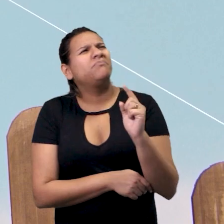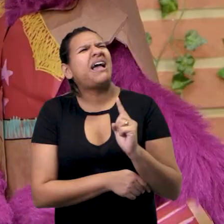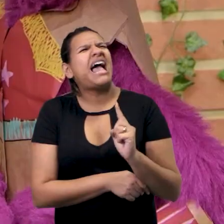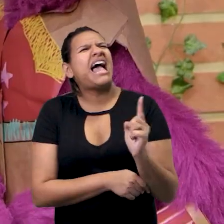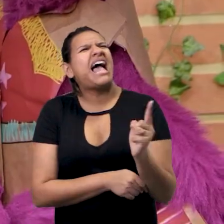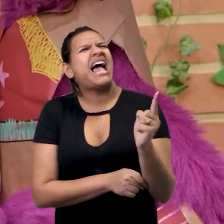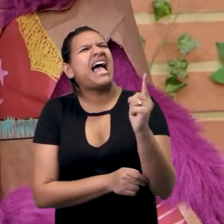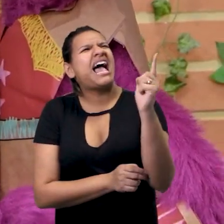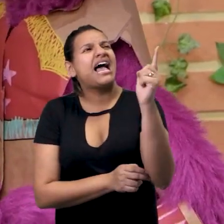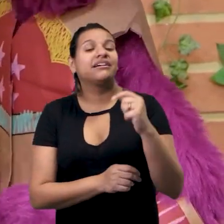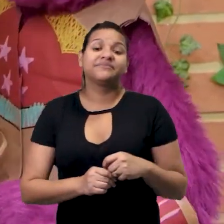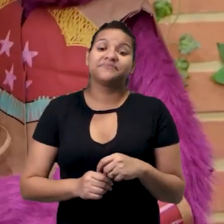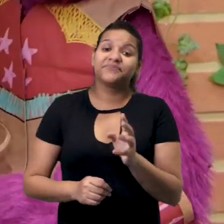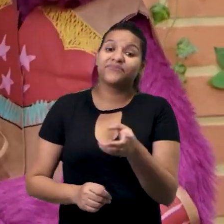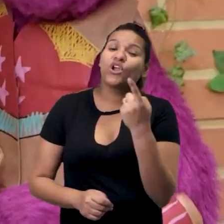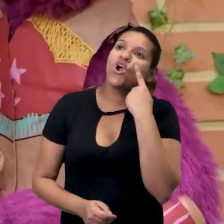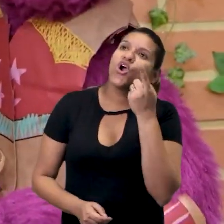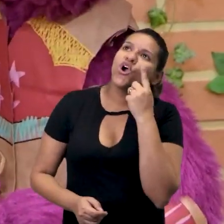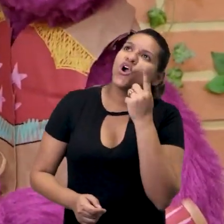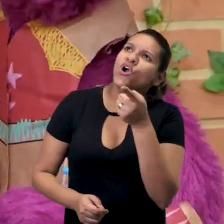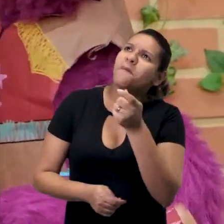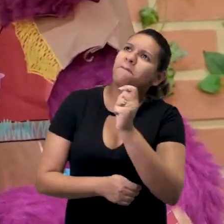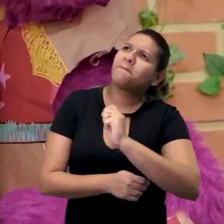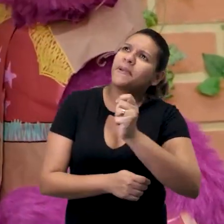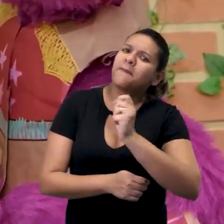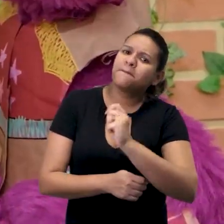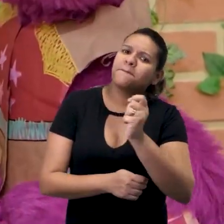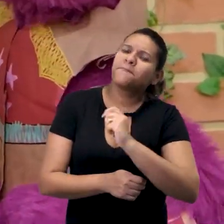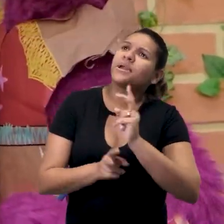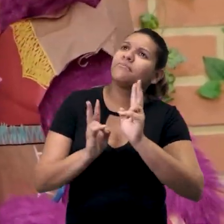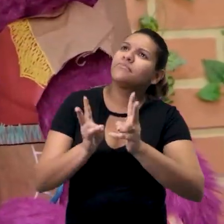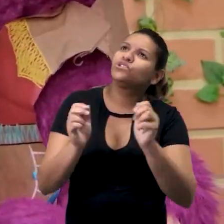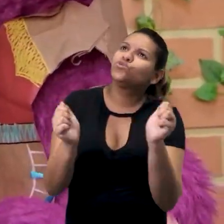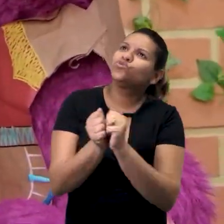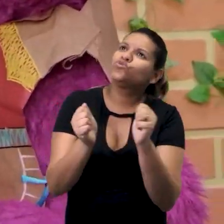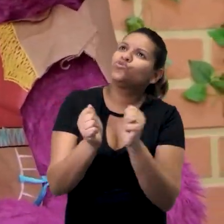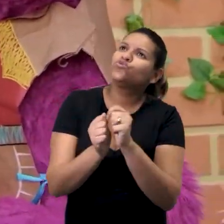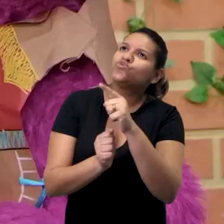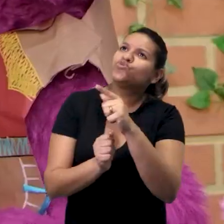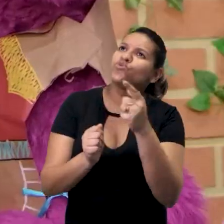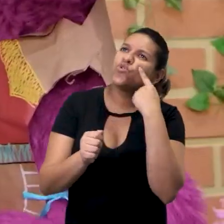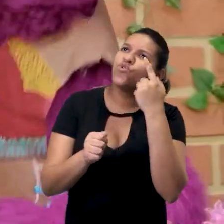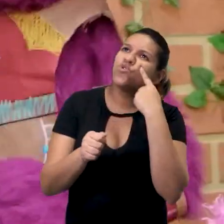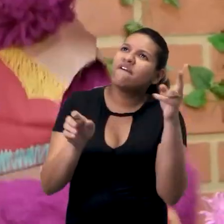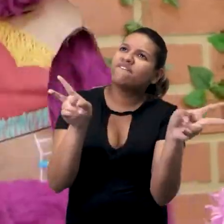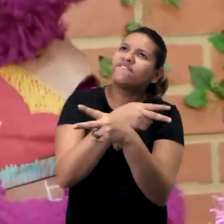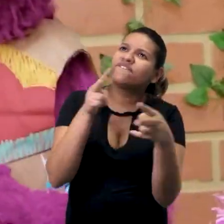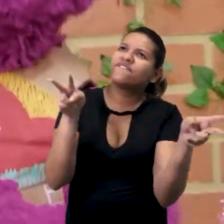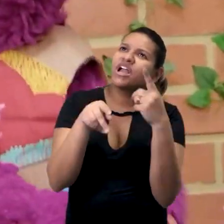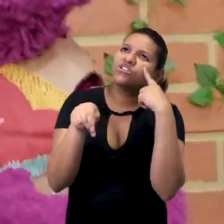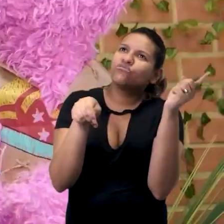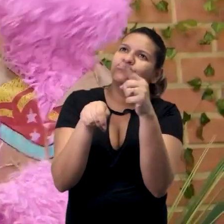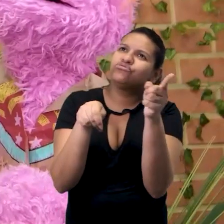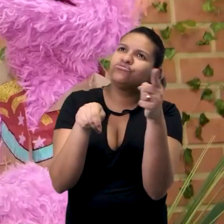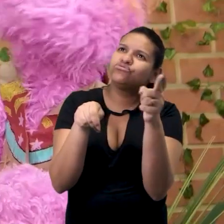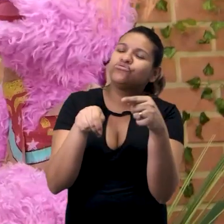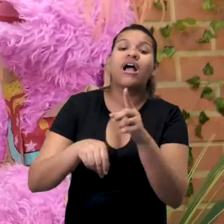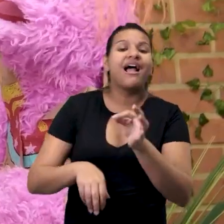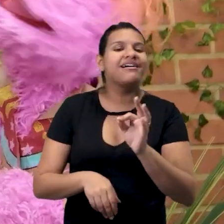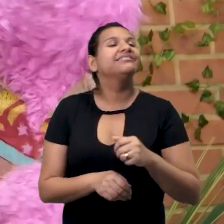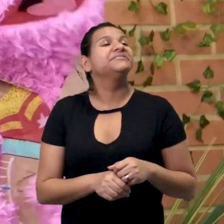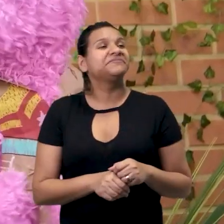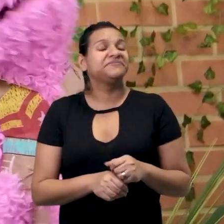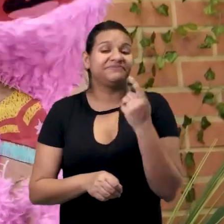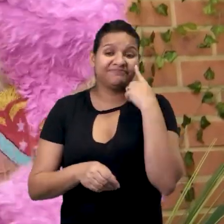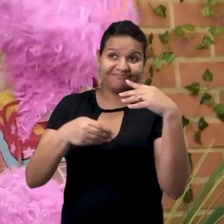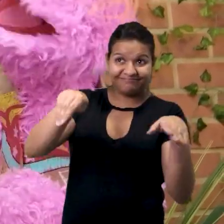vai! Ha! Olha! A pipa do Grover está indo na mesma direção que a nossa biruta! No canto da tela, uma seta branca aponta para a